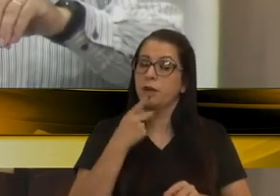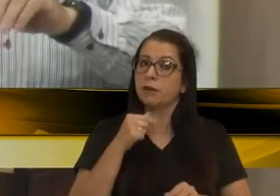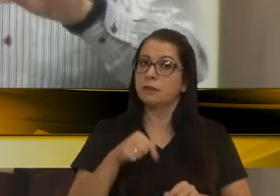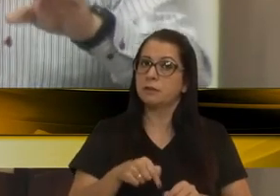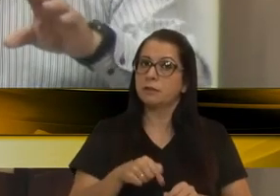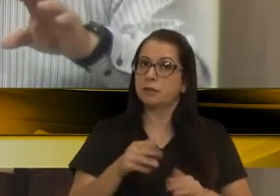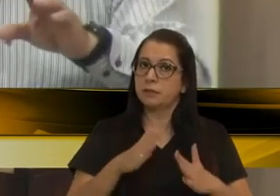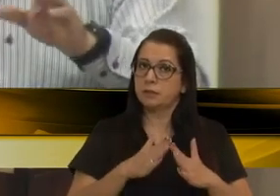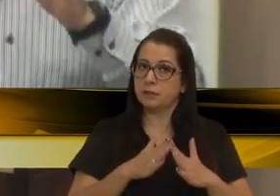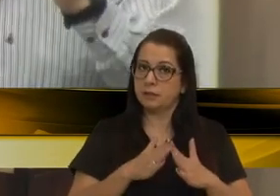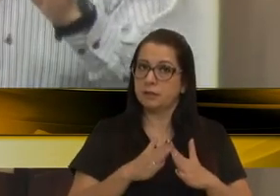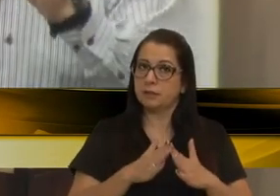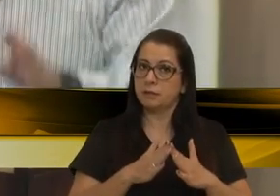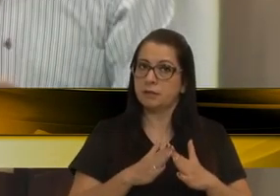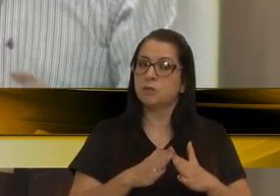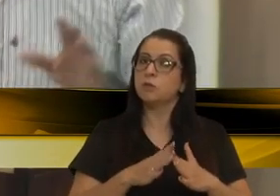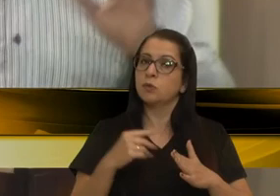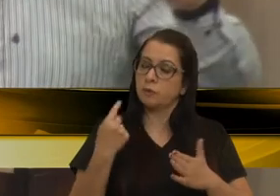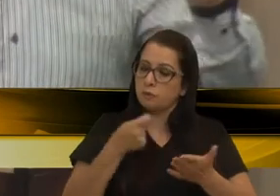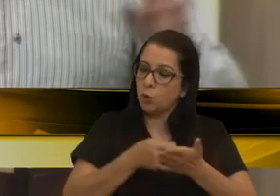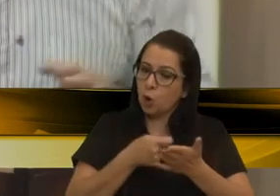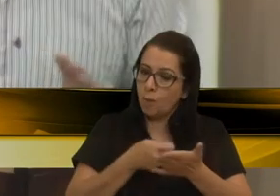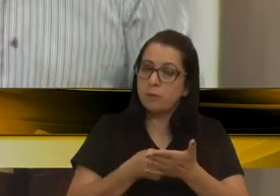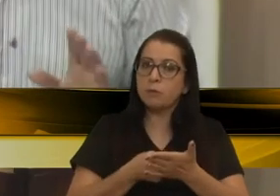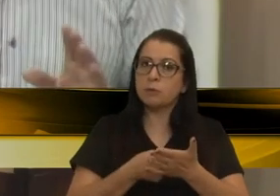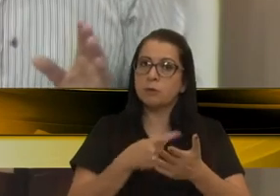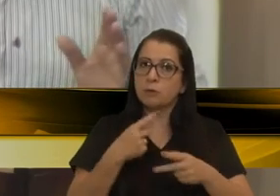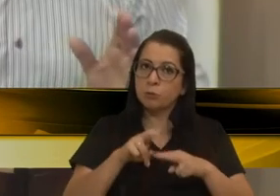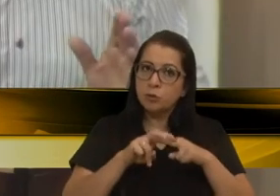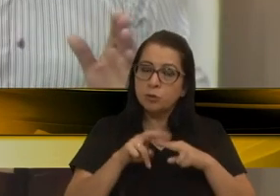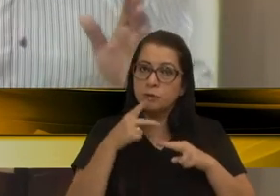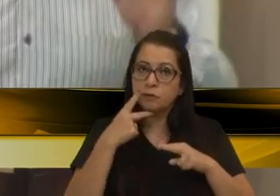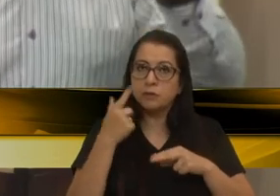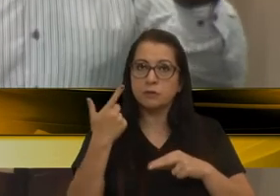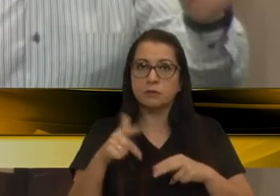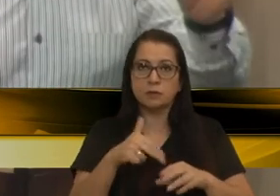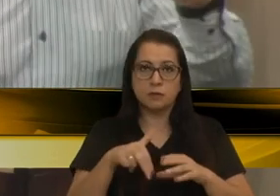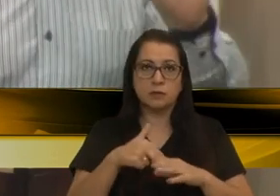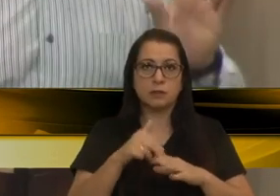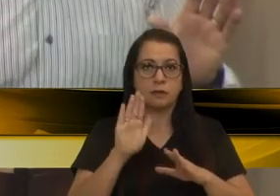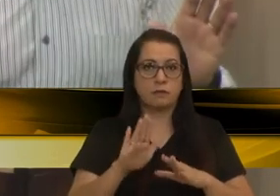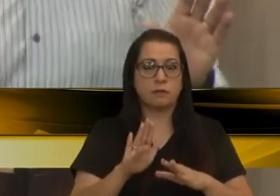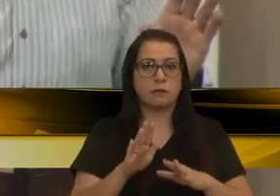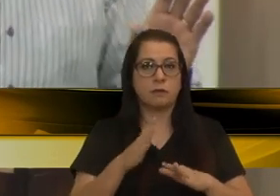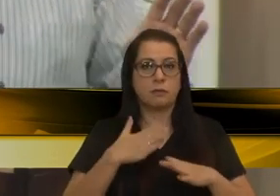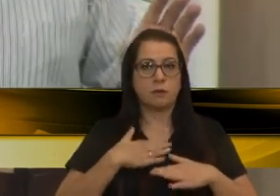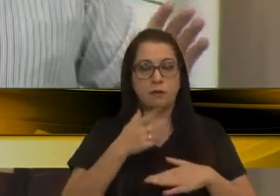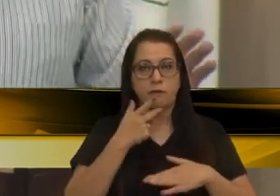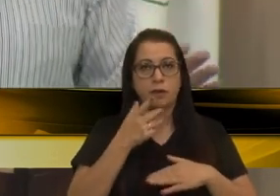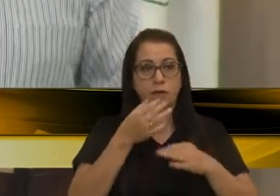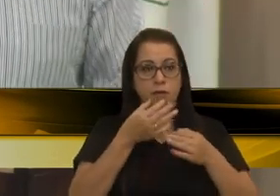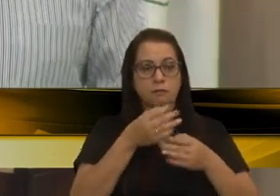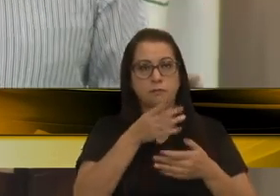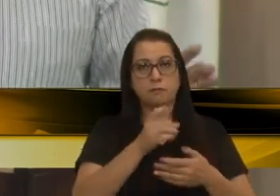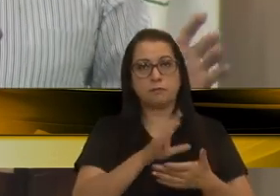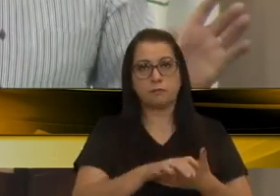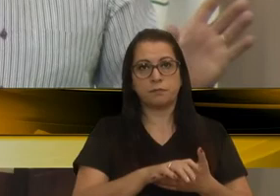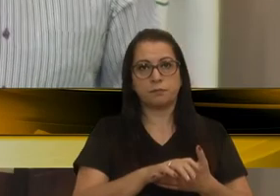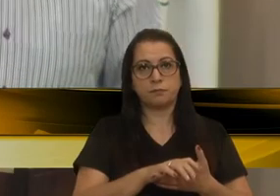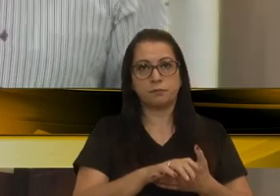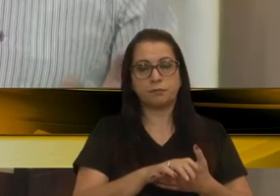nessa casa, que a gente vai cobrar, por isso que eu quis falar novamente, que fique registrado, era isso.